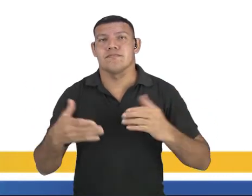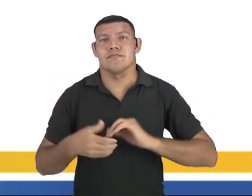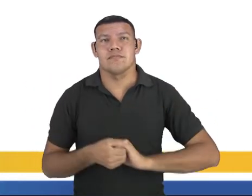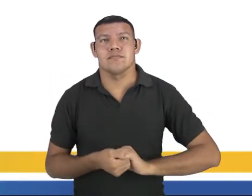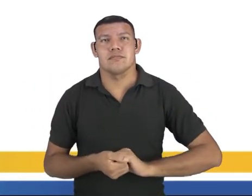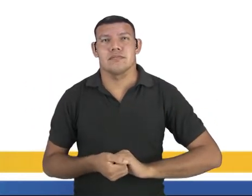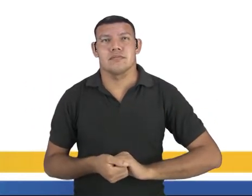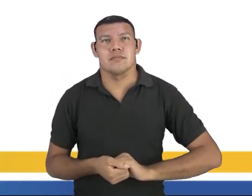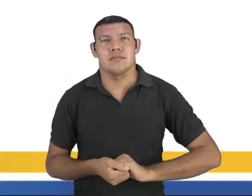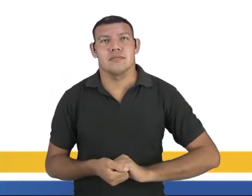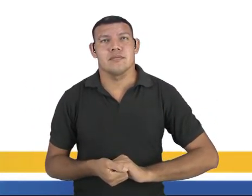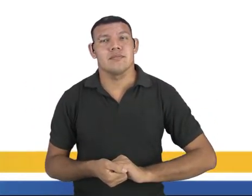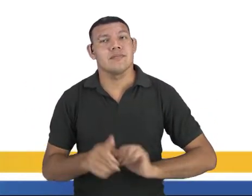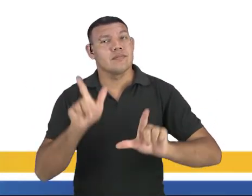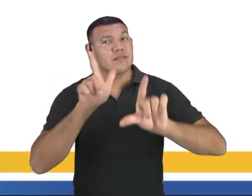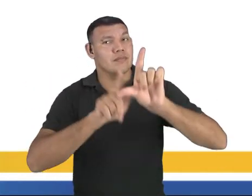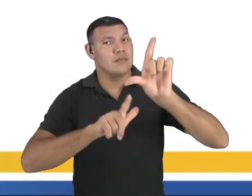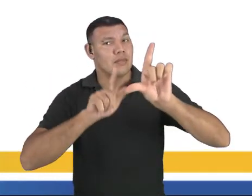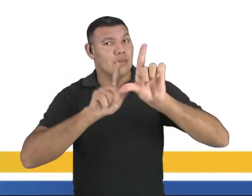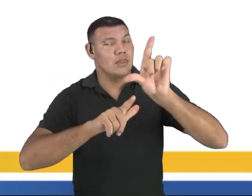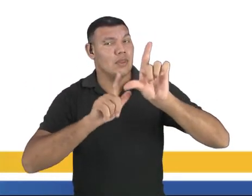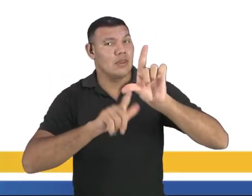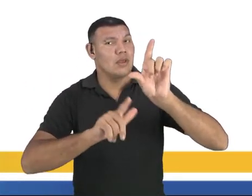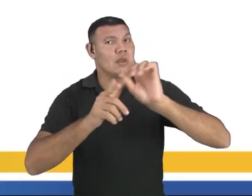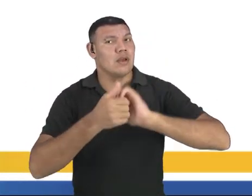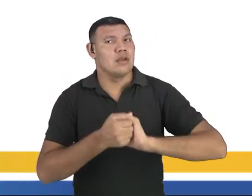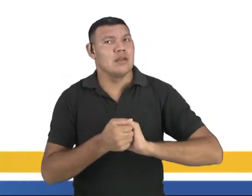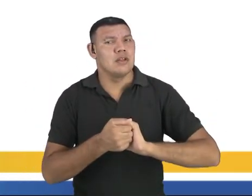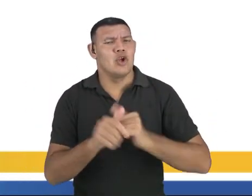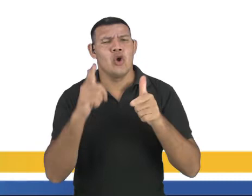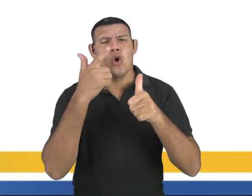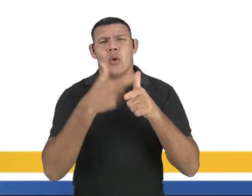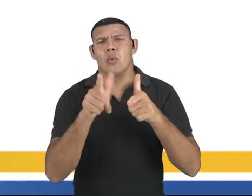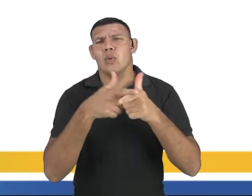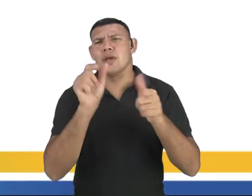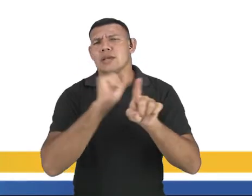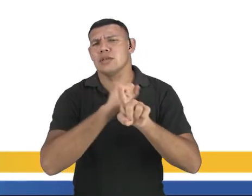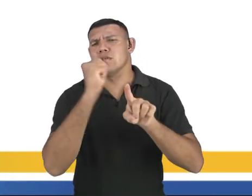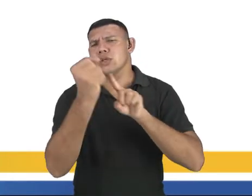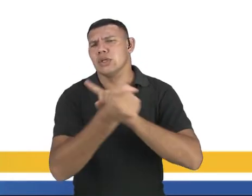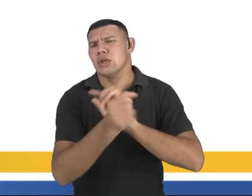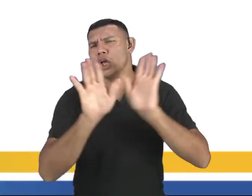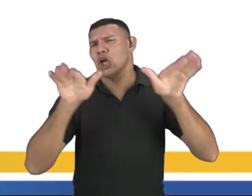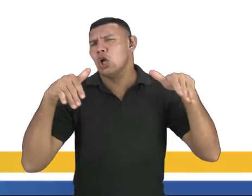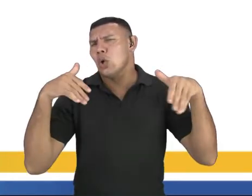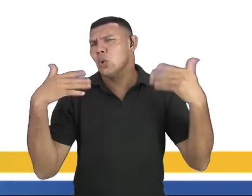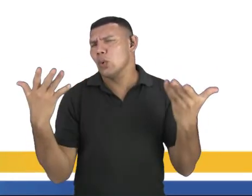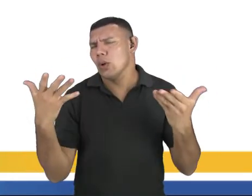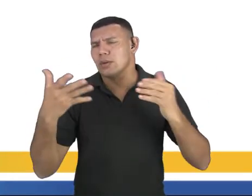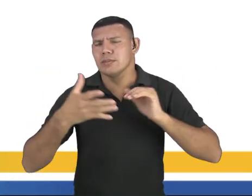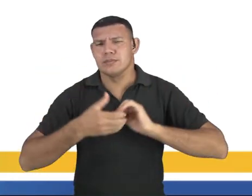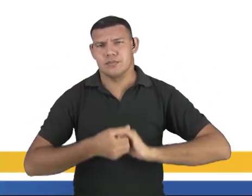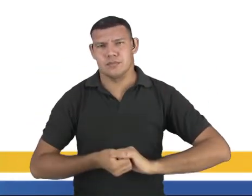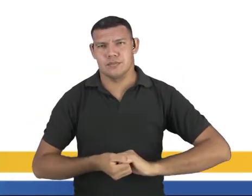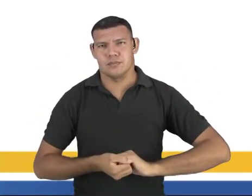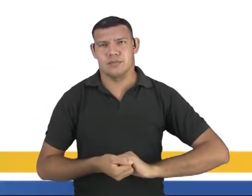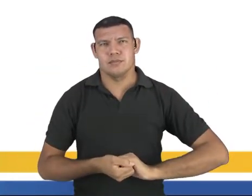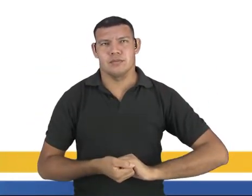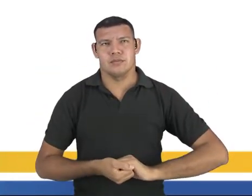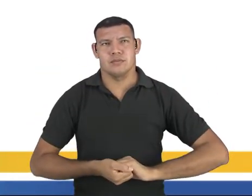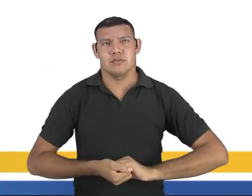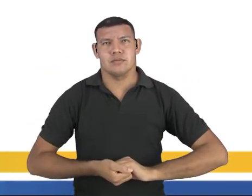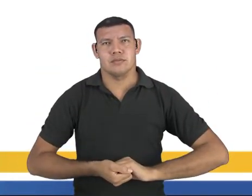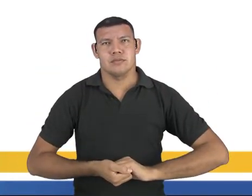Então, a letra, ele está pedindo qual é a problematização que a letra da música nos traz.